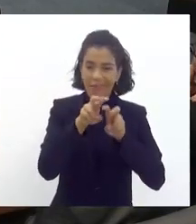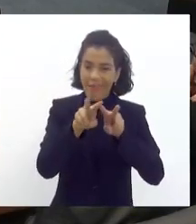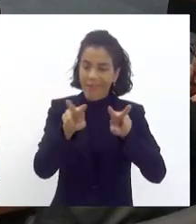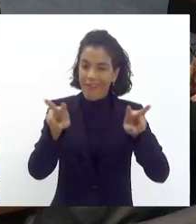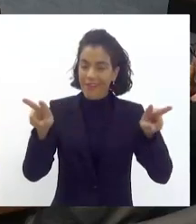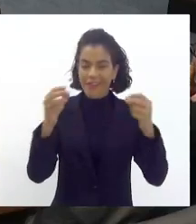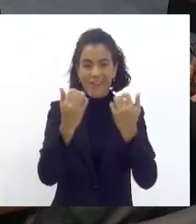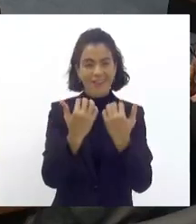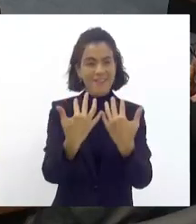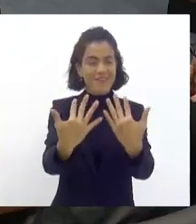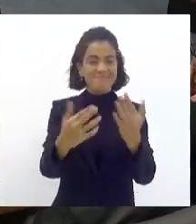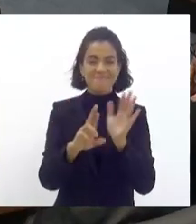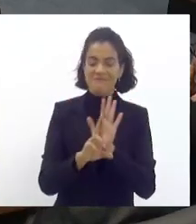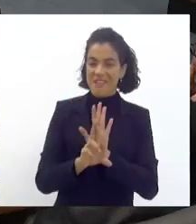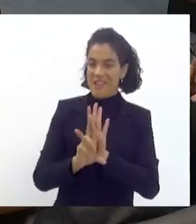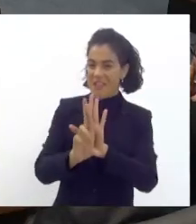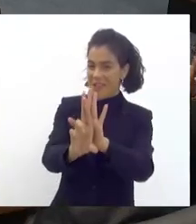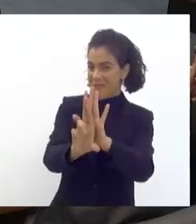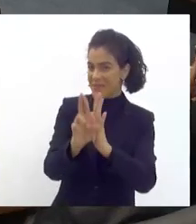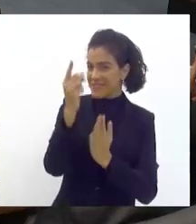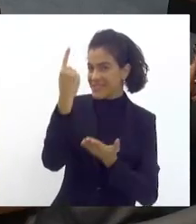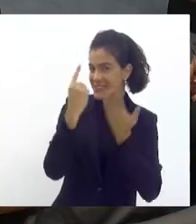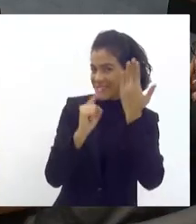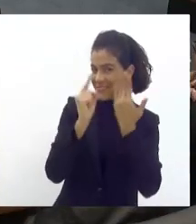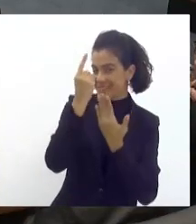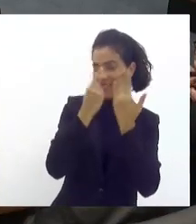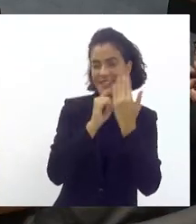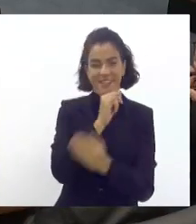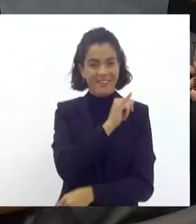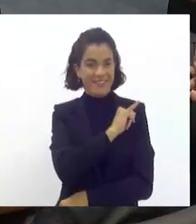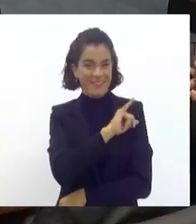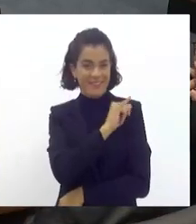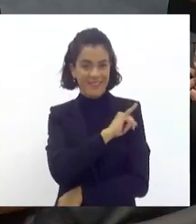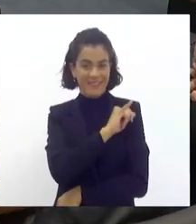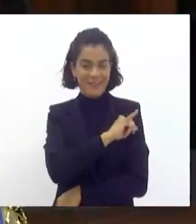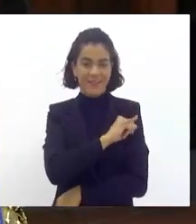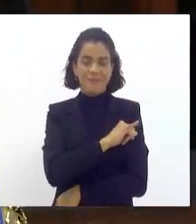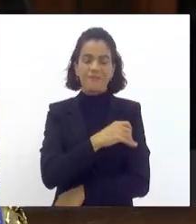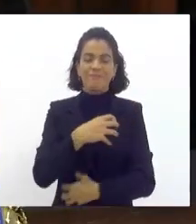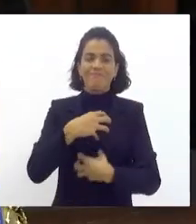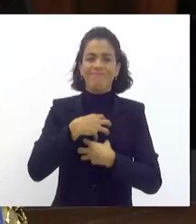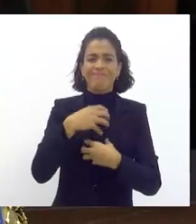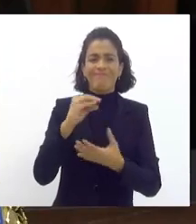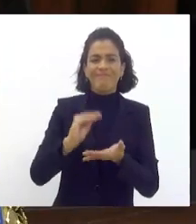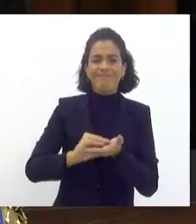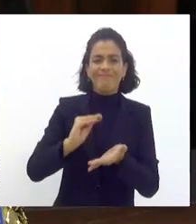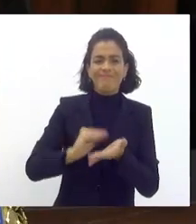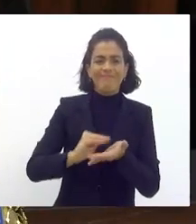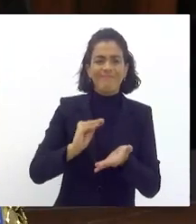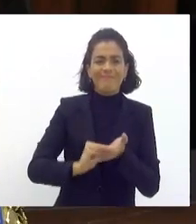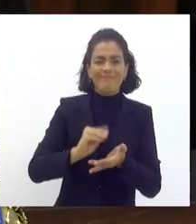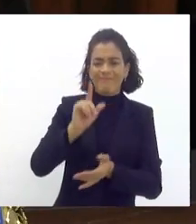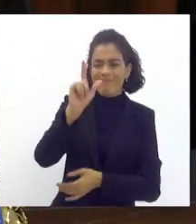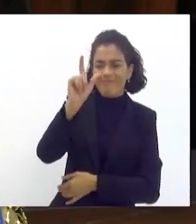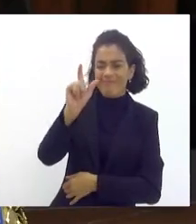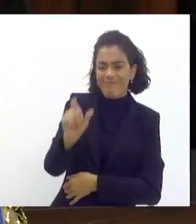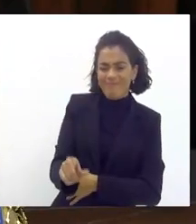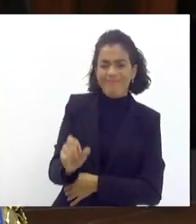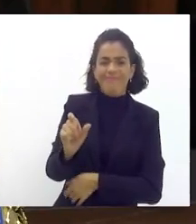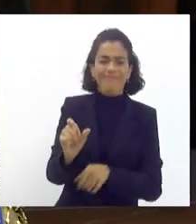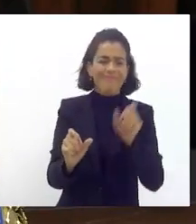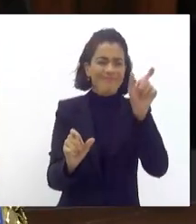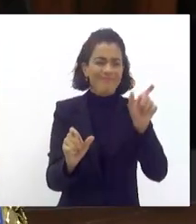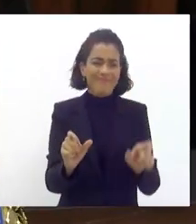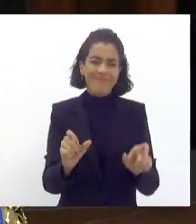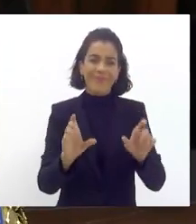representantes do nosso carnaval carioca sinto falta da presença e maciça também